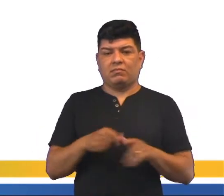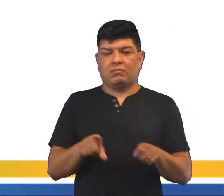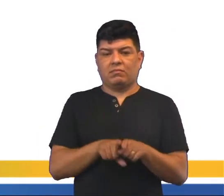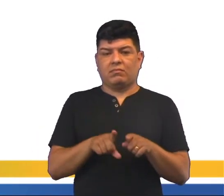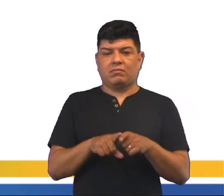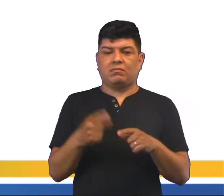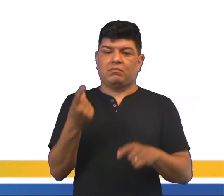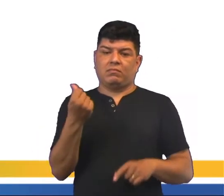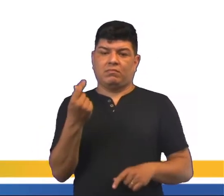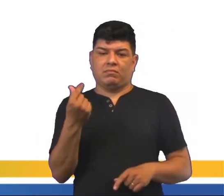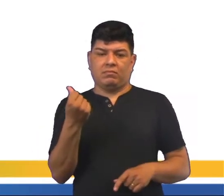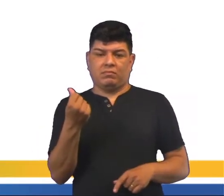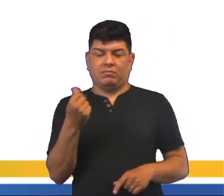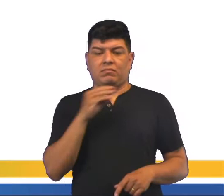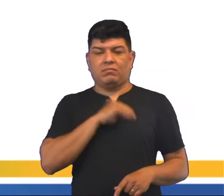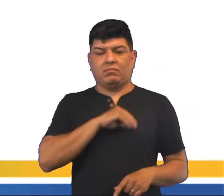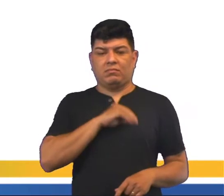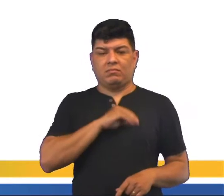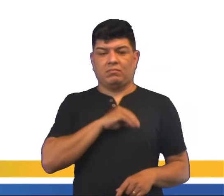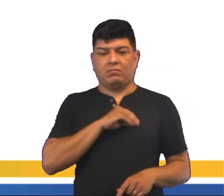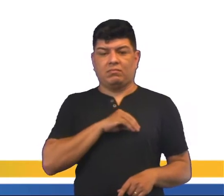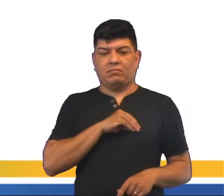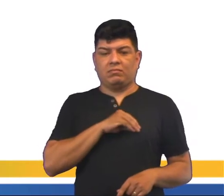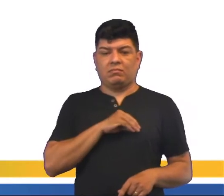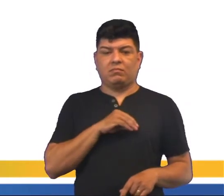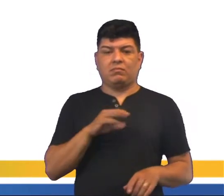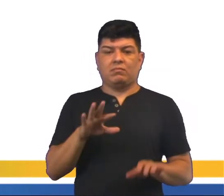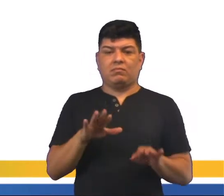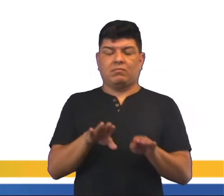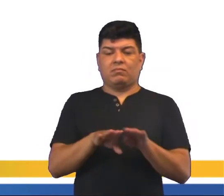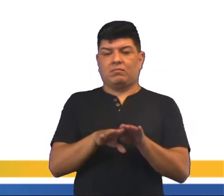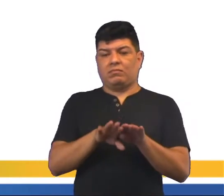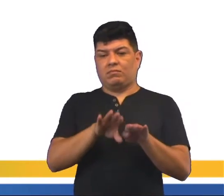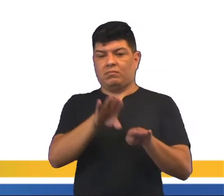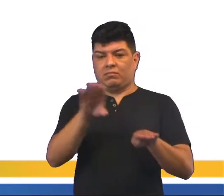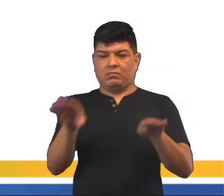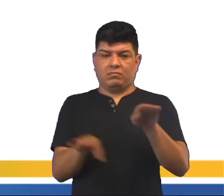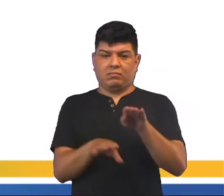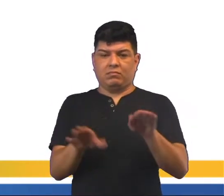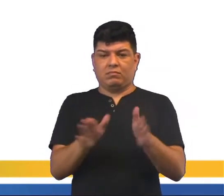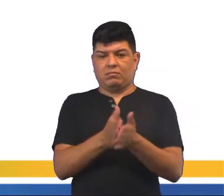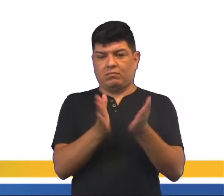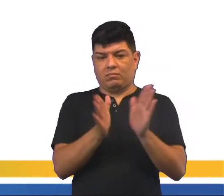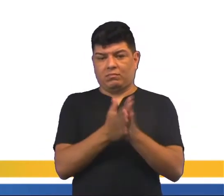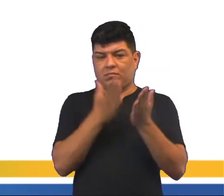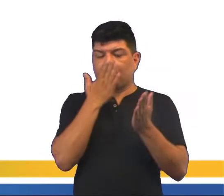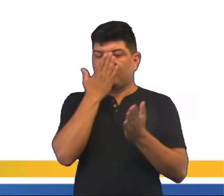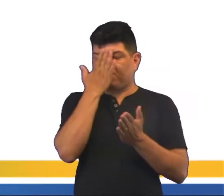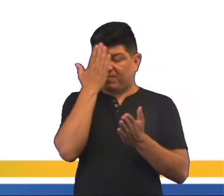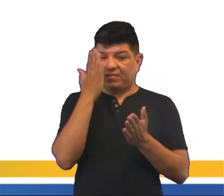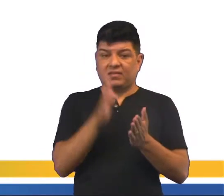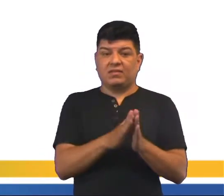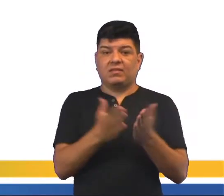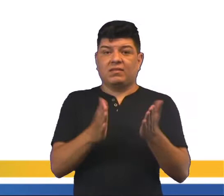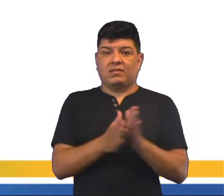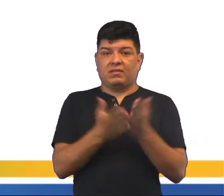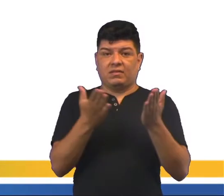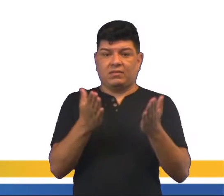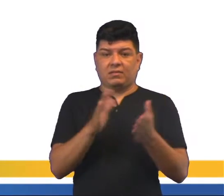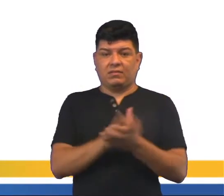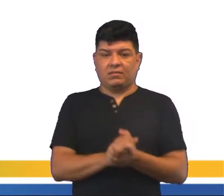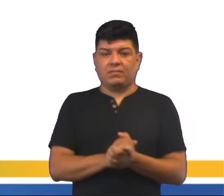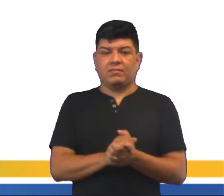fatores financeiros ou de renda, como eu citei, tem os bairros de classe média, tem os bairros periféricos, bairros de classe média